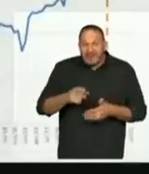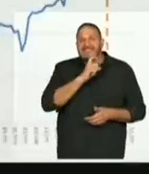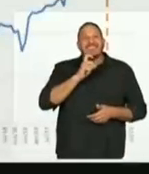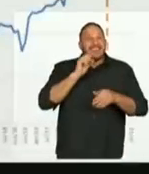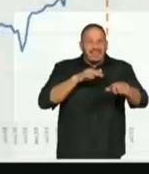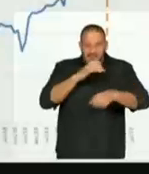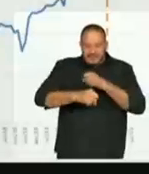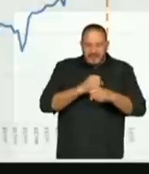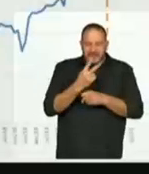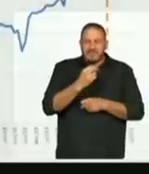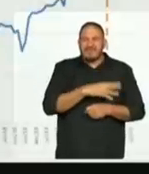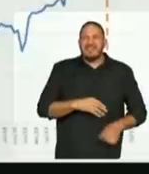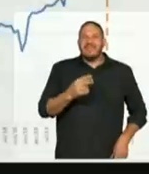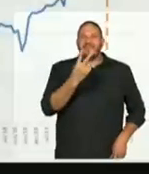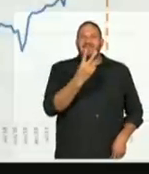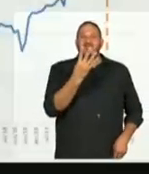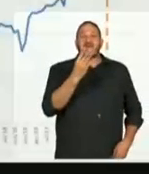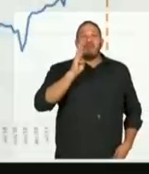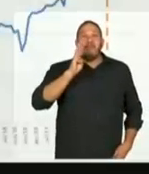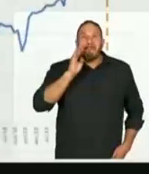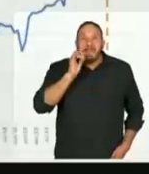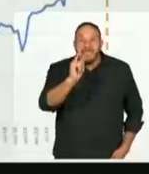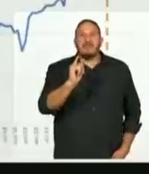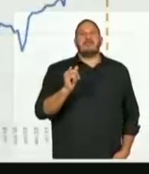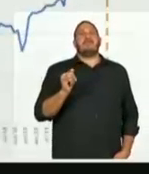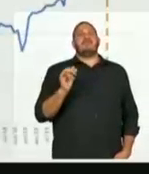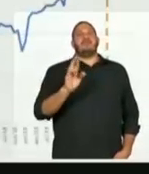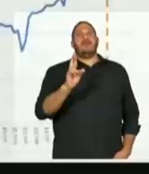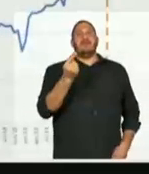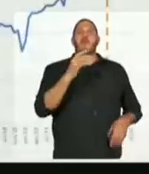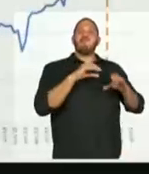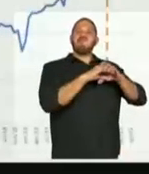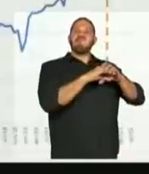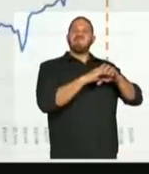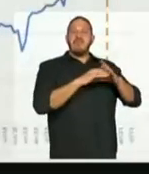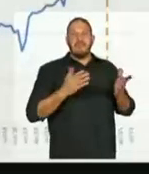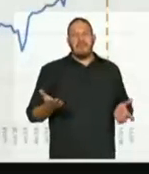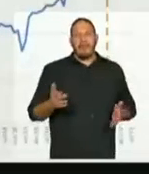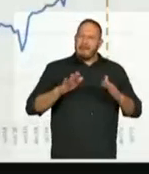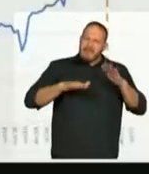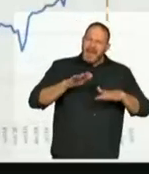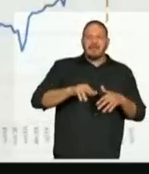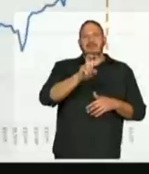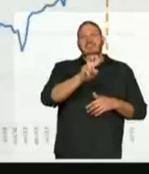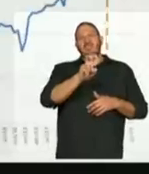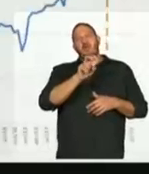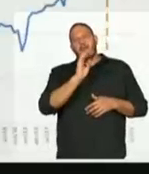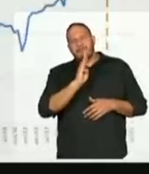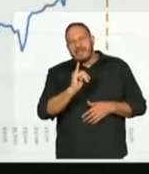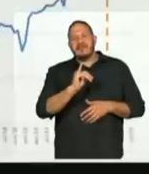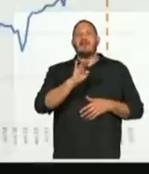2021, 24 bi. A média histórica é de 5 bi. 8 bi.